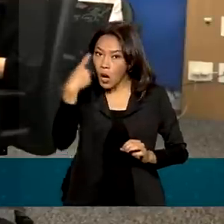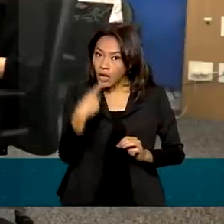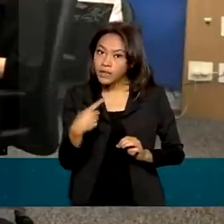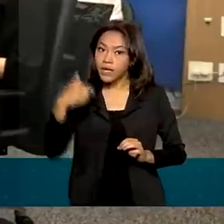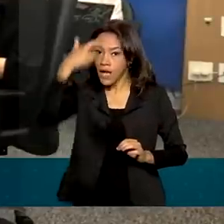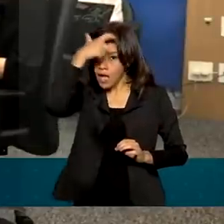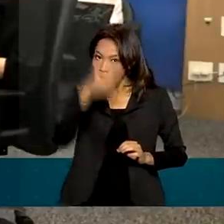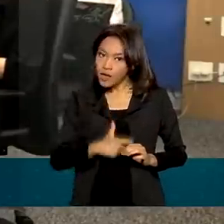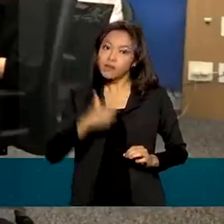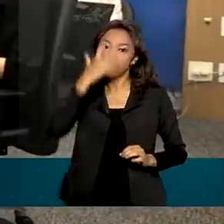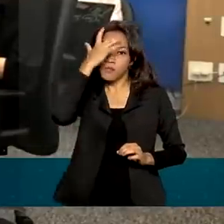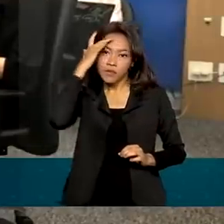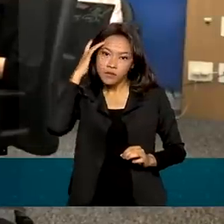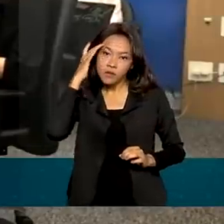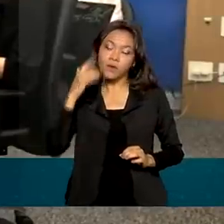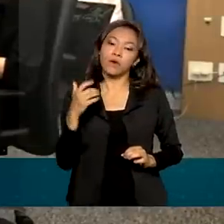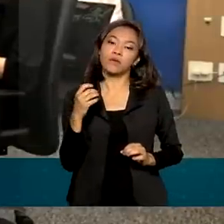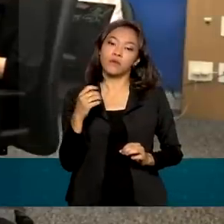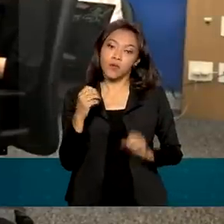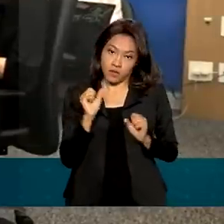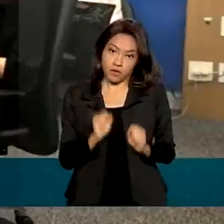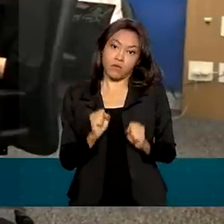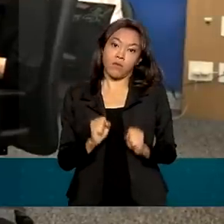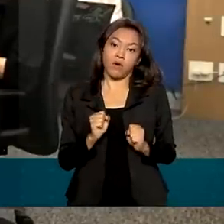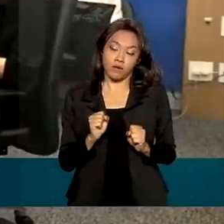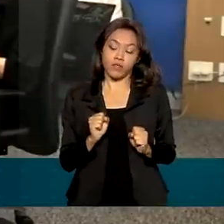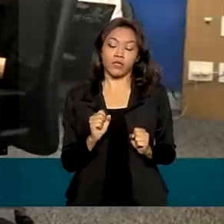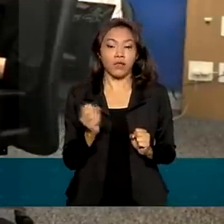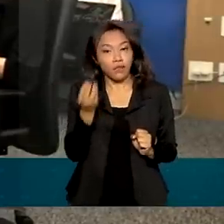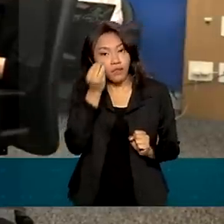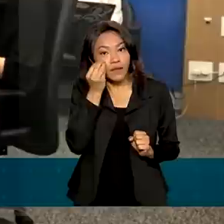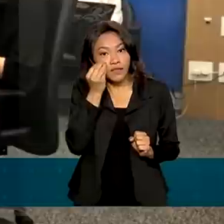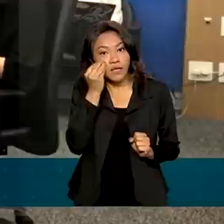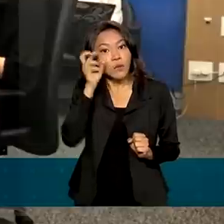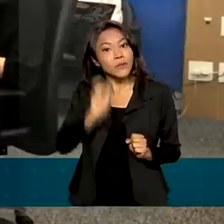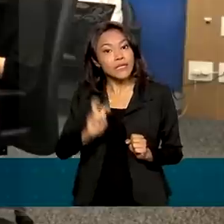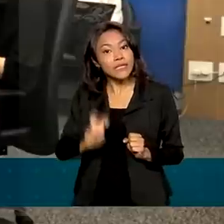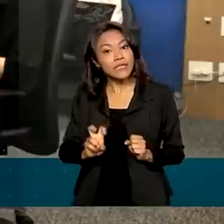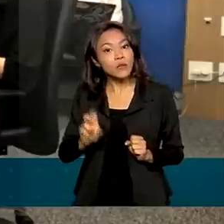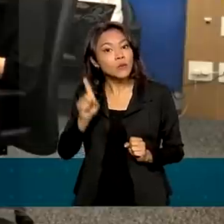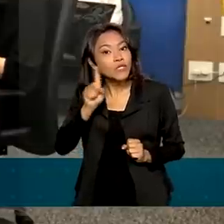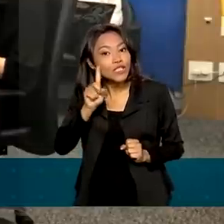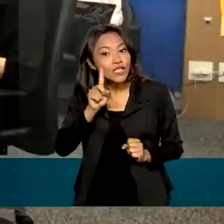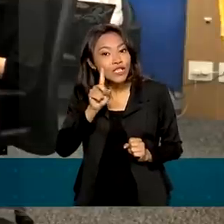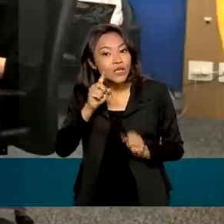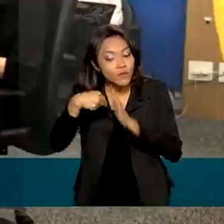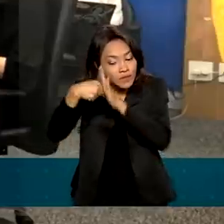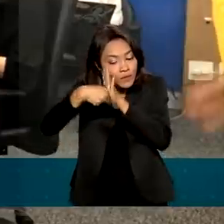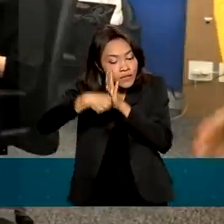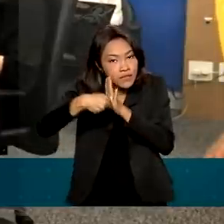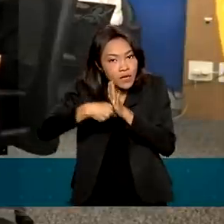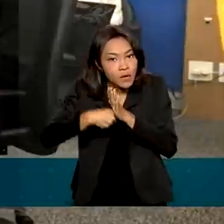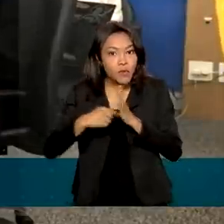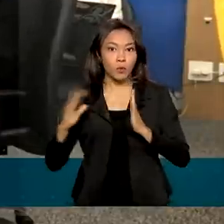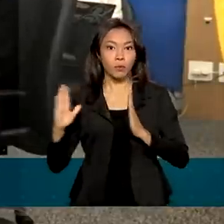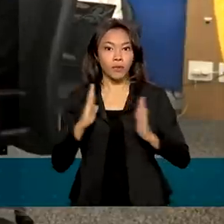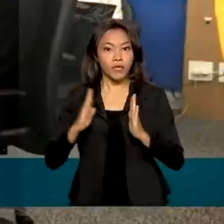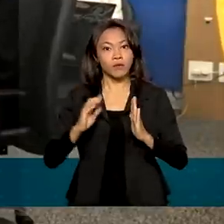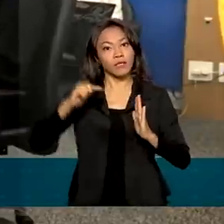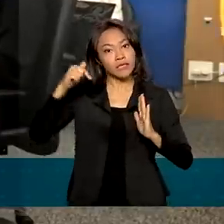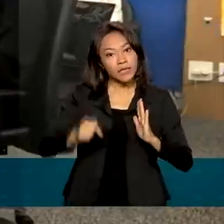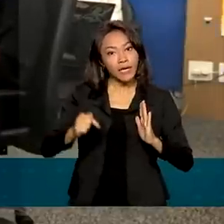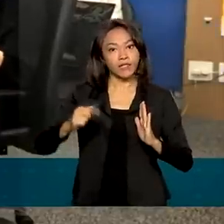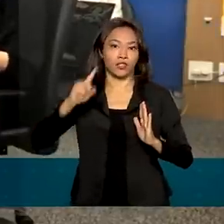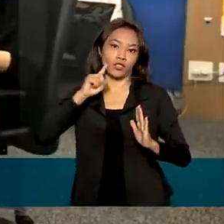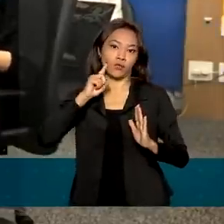ele deve, se ele optar, ele pode testar nesse quinto dia. O nosso isolamento é de sete dias, mas ele